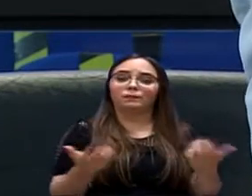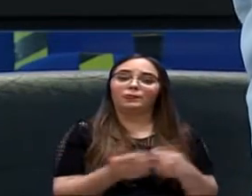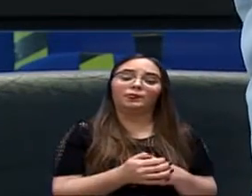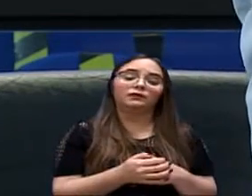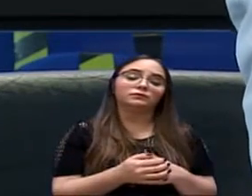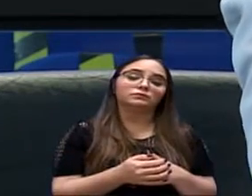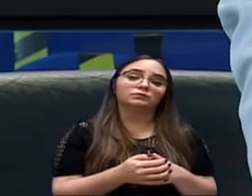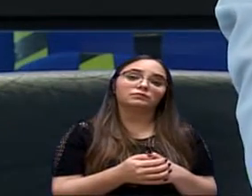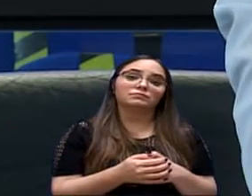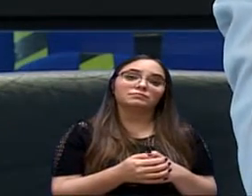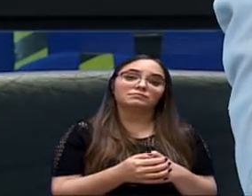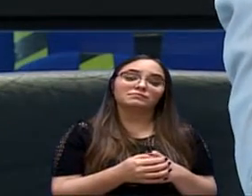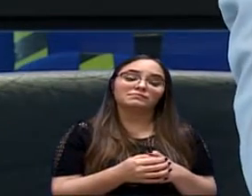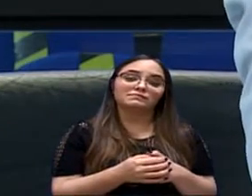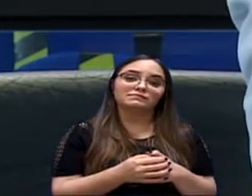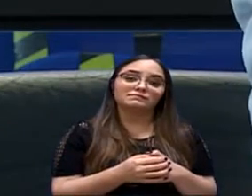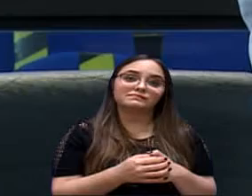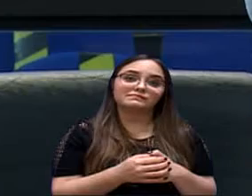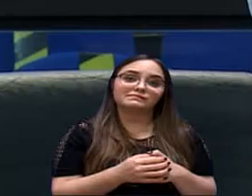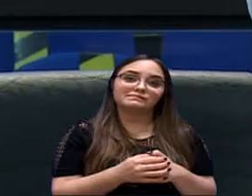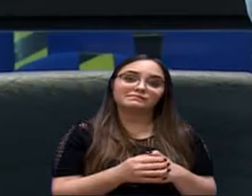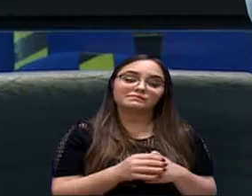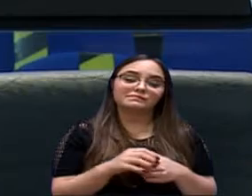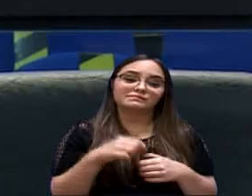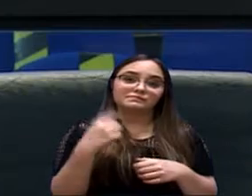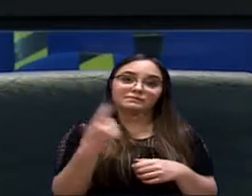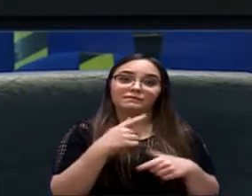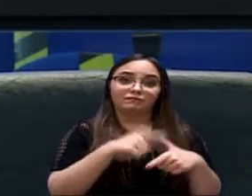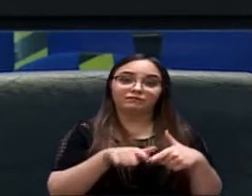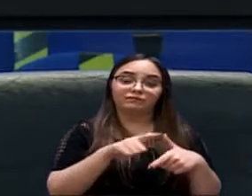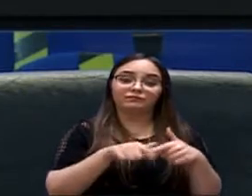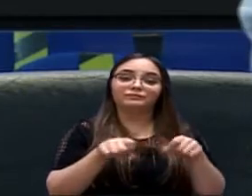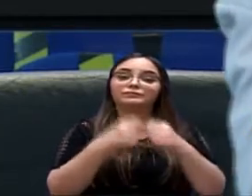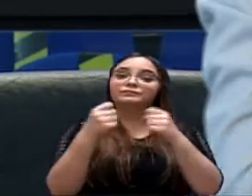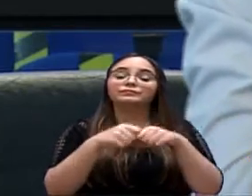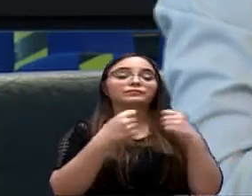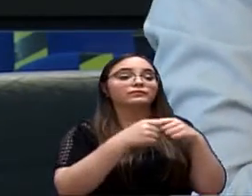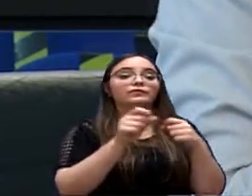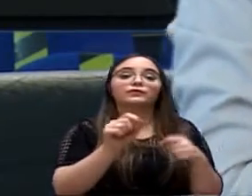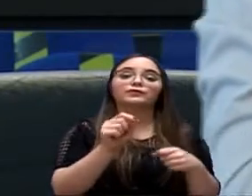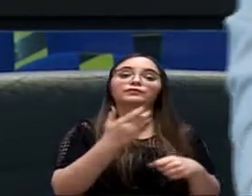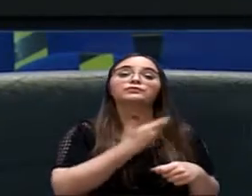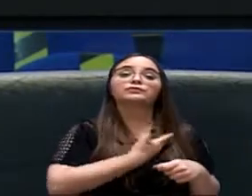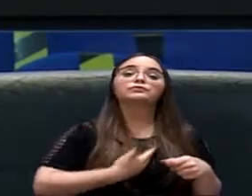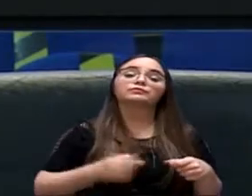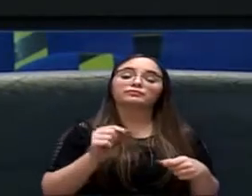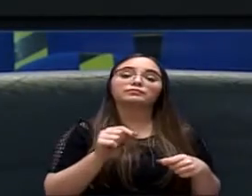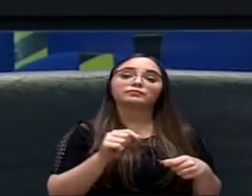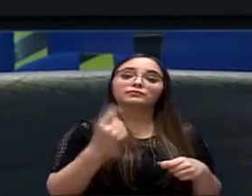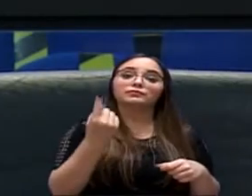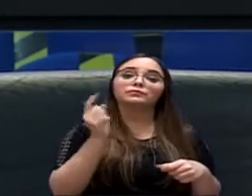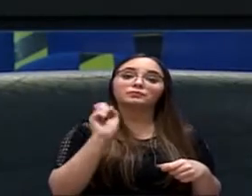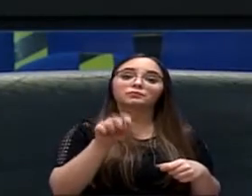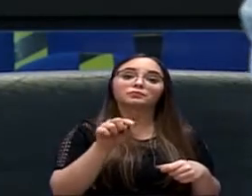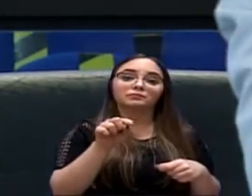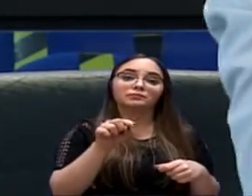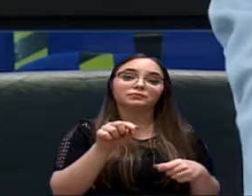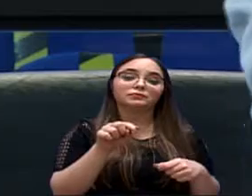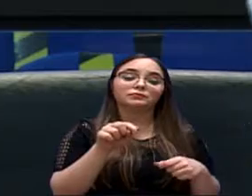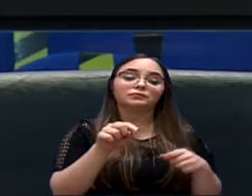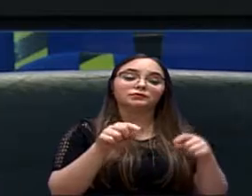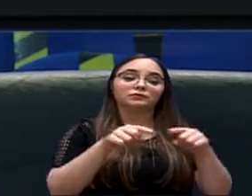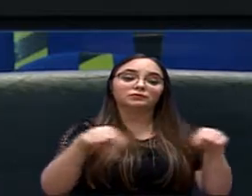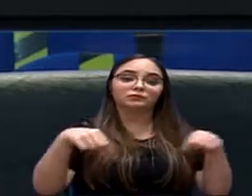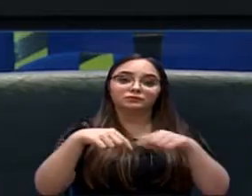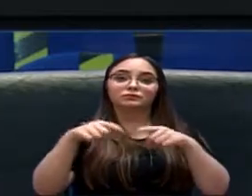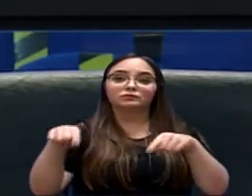fazendo o que, vereador? Os impactos gerados que vieram... Quais são os impactos que eu vou ter de um loteamento aqui de mil lotes